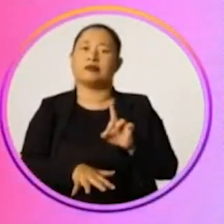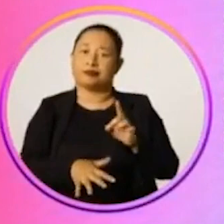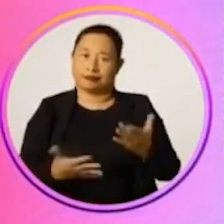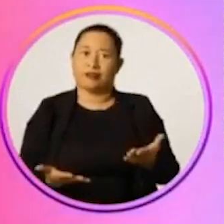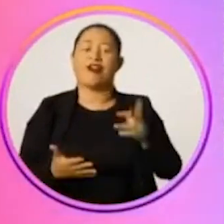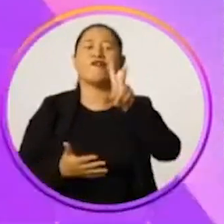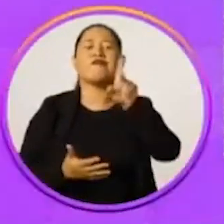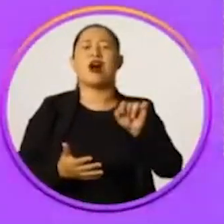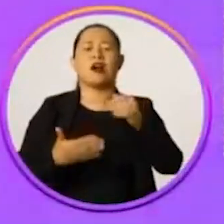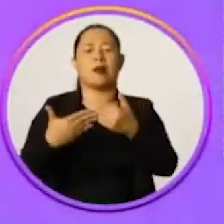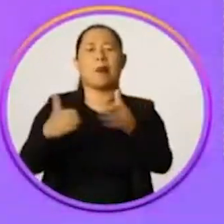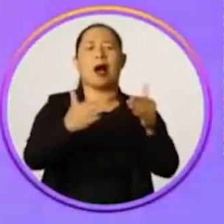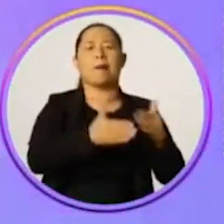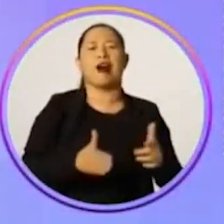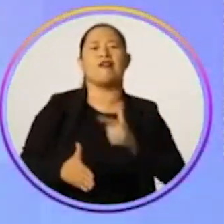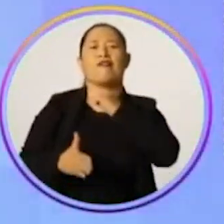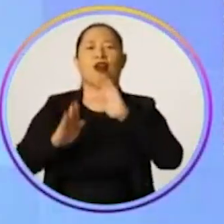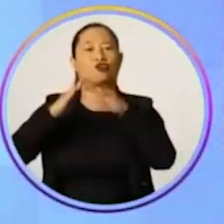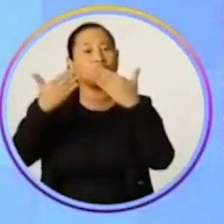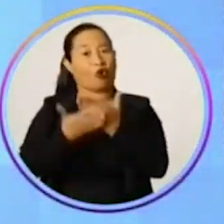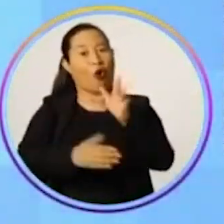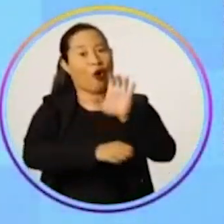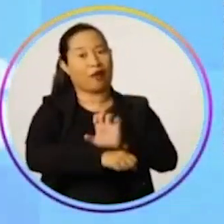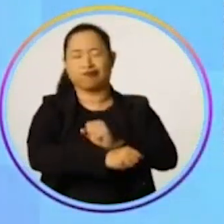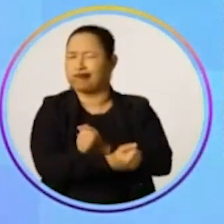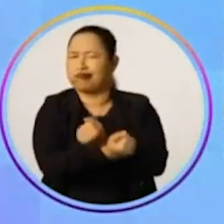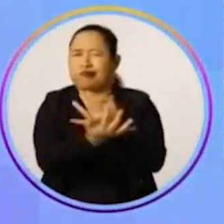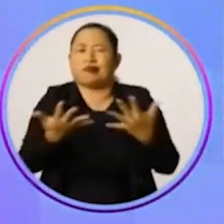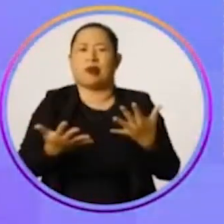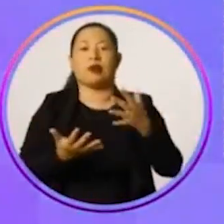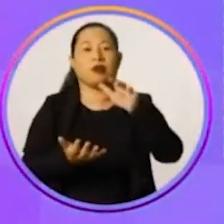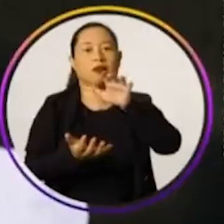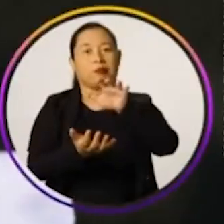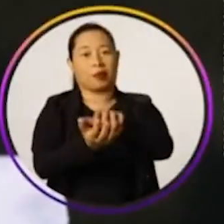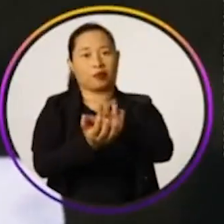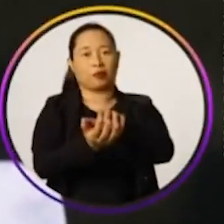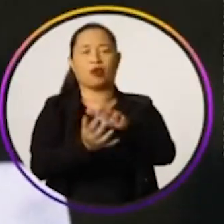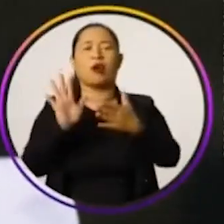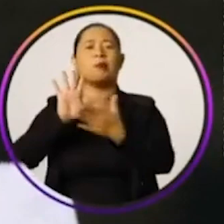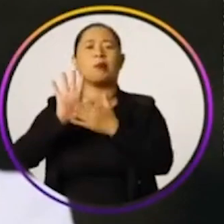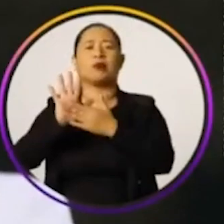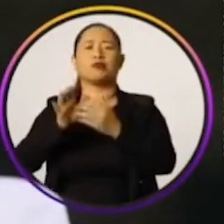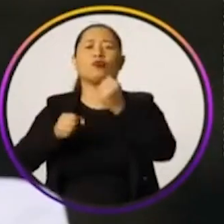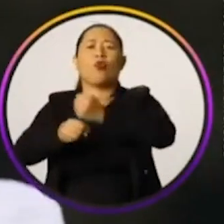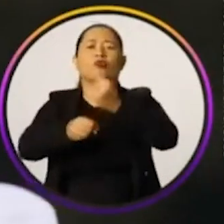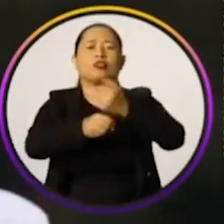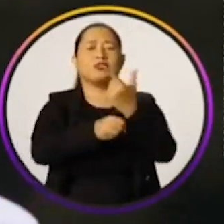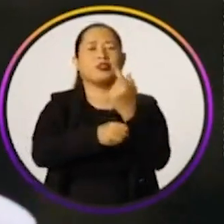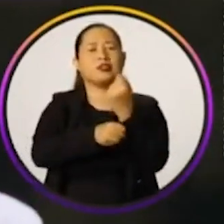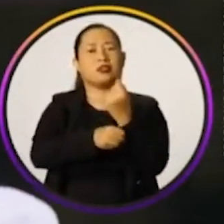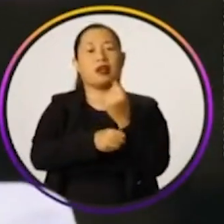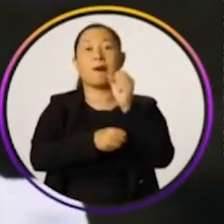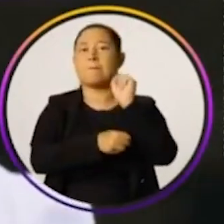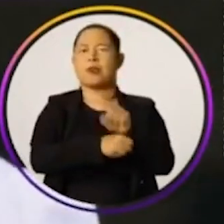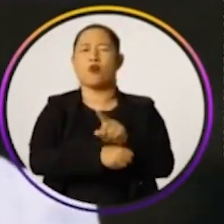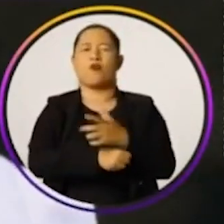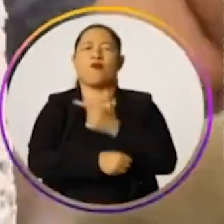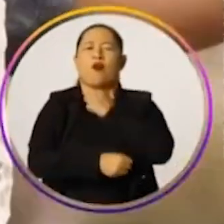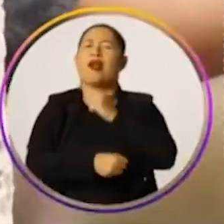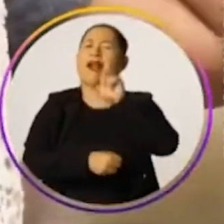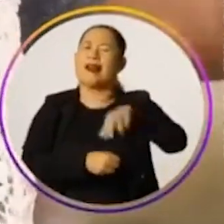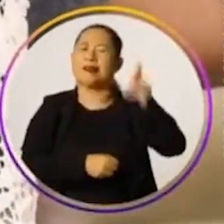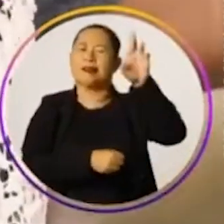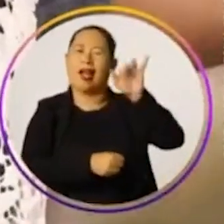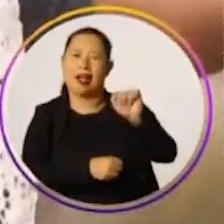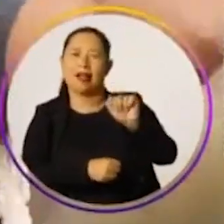pessoas com deficiência. E vai abrir vagas em creche como nunca. Em Pernambuco, a minha proposta é construir 60 mil vagas de